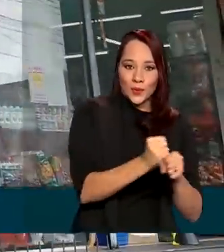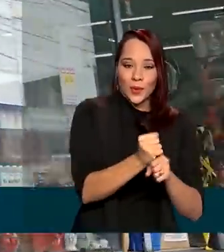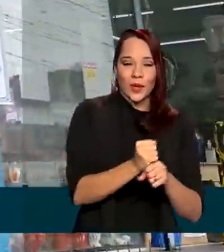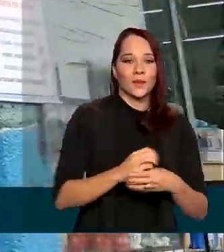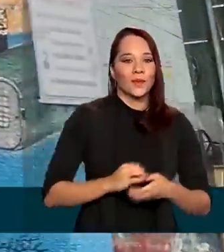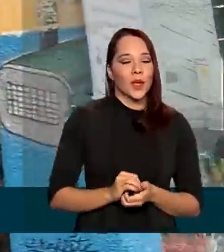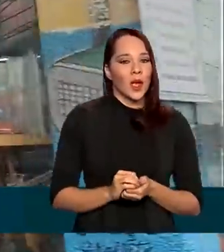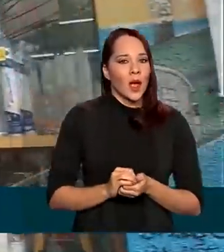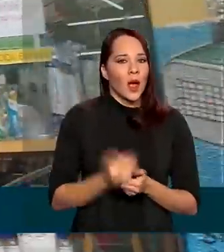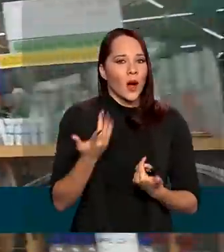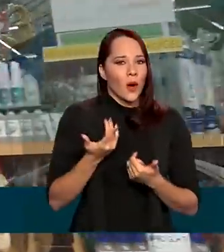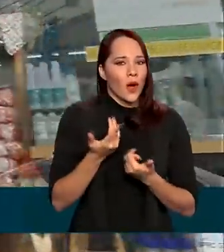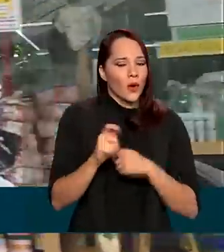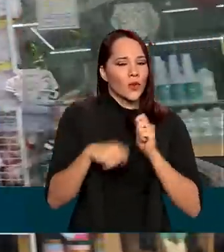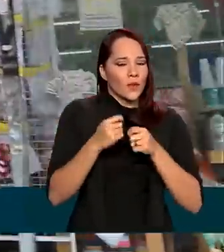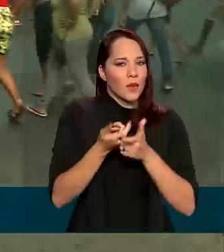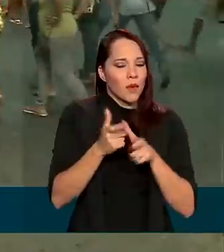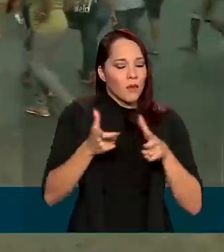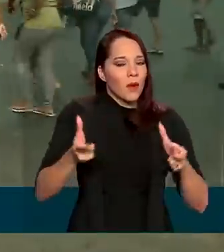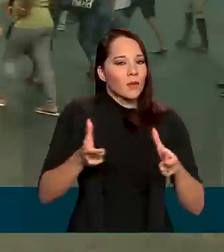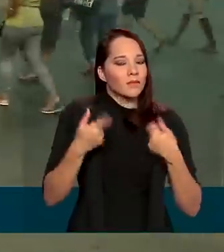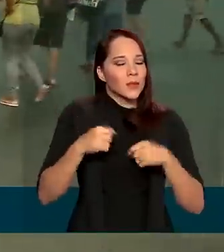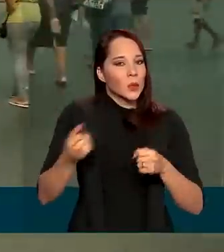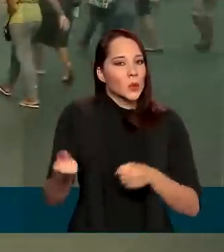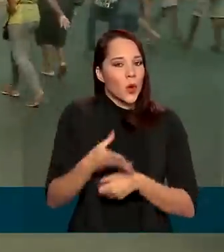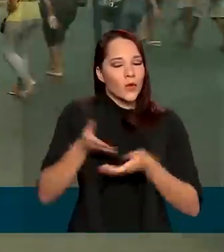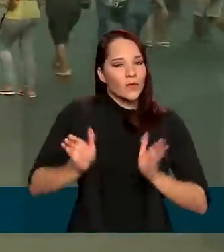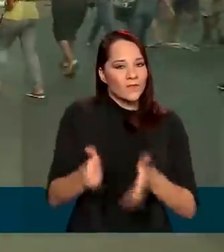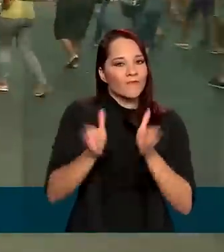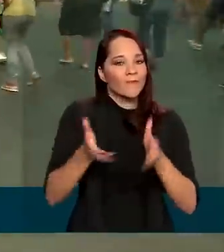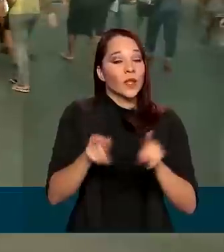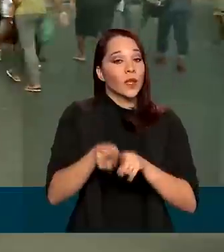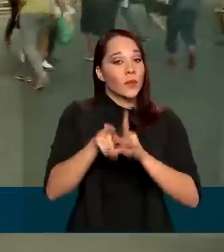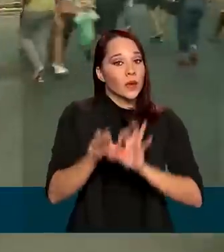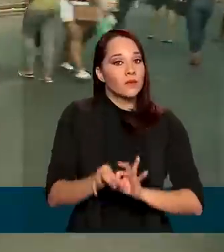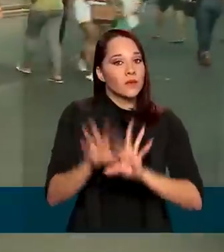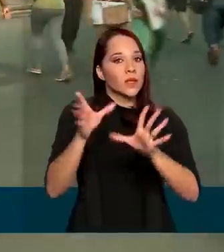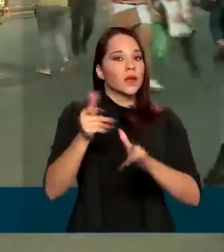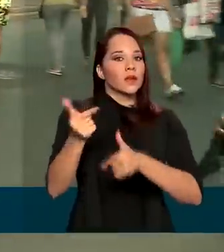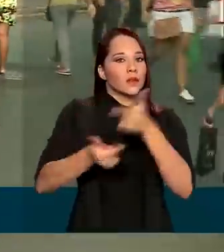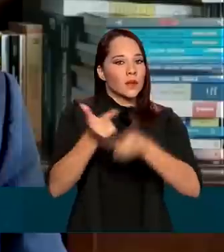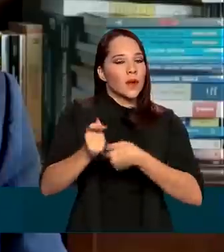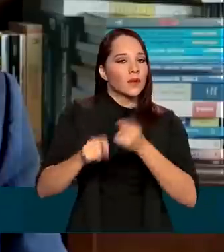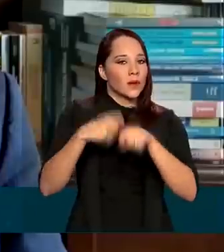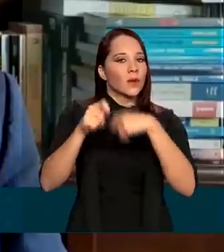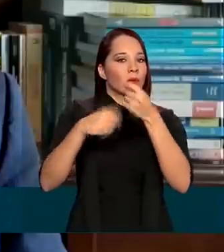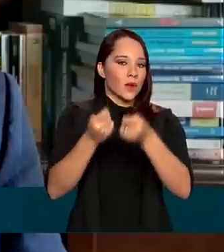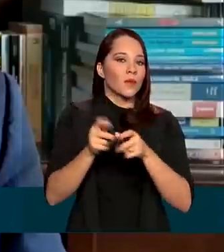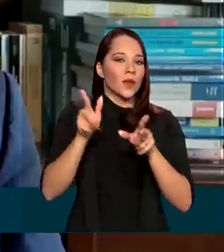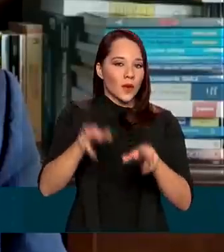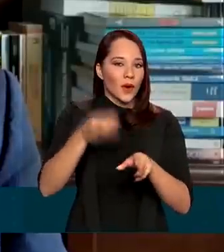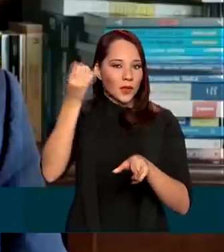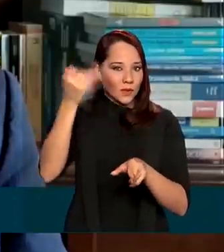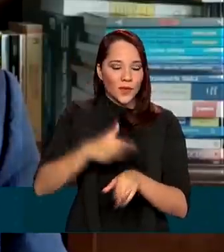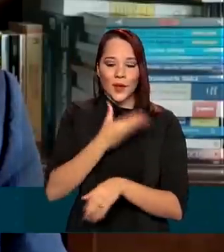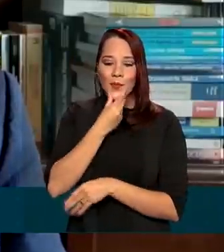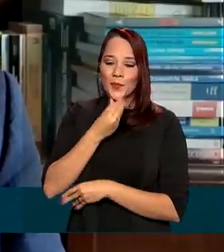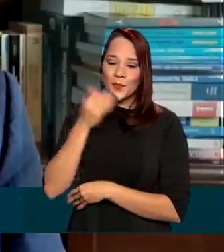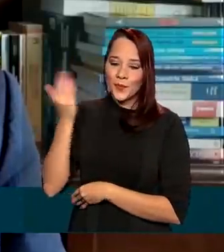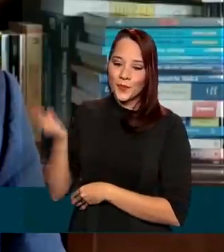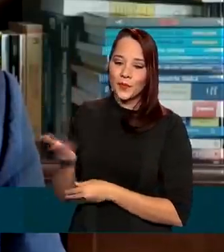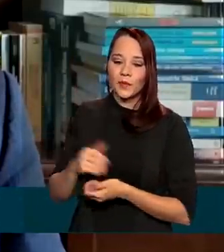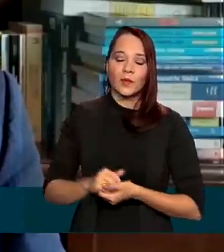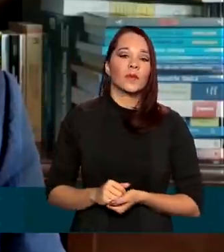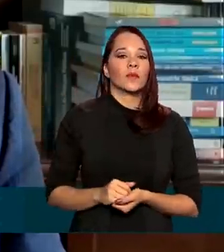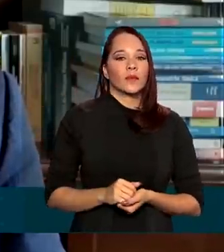retomada do crescimento depende de novos investimentos e da liberação das atividades econômicas, segundo este economista. O